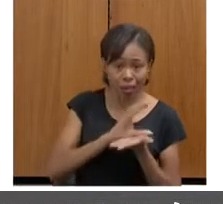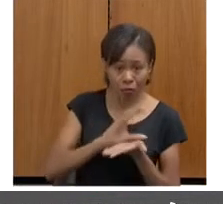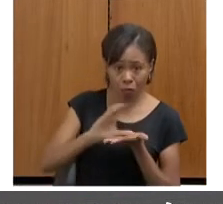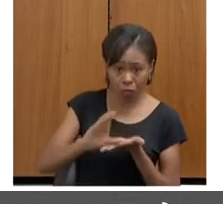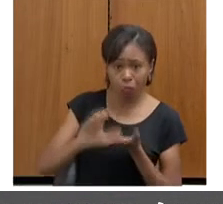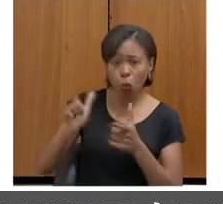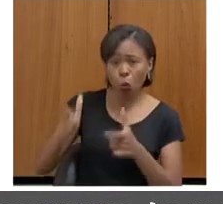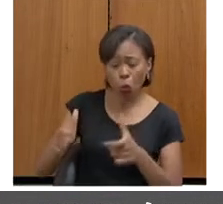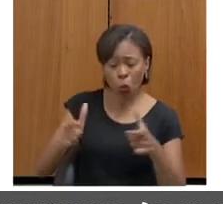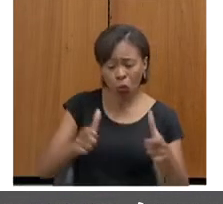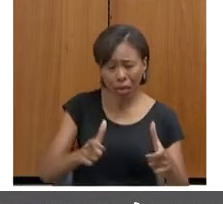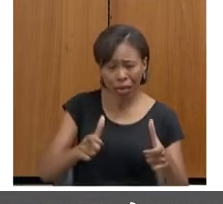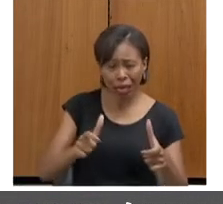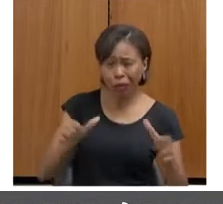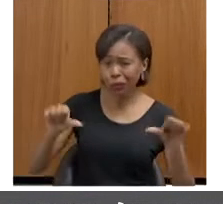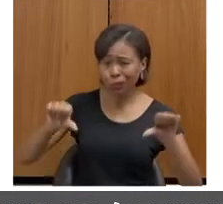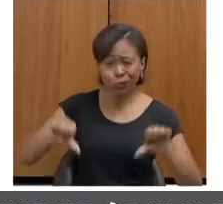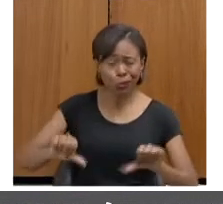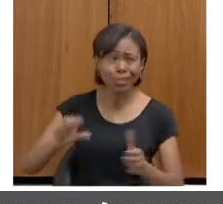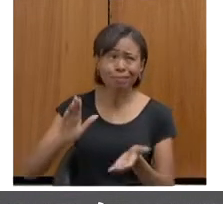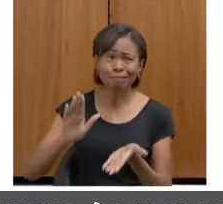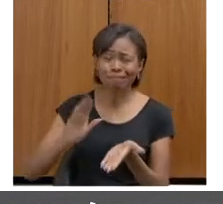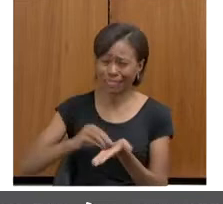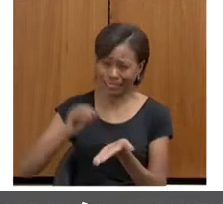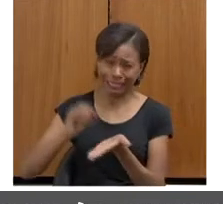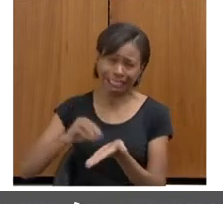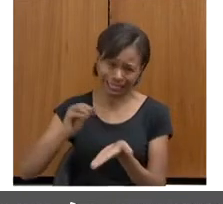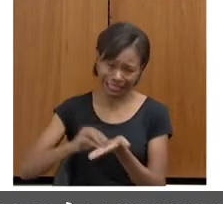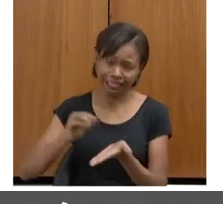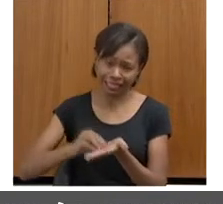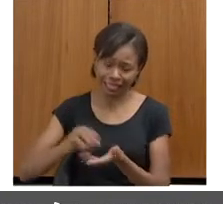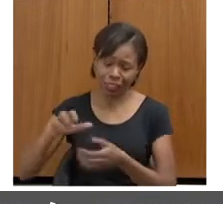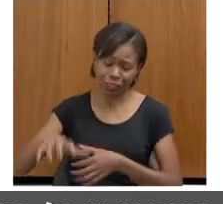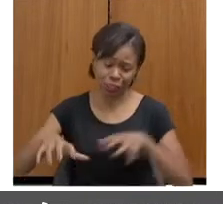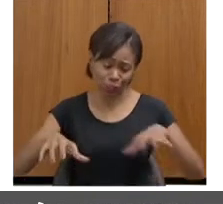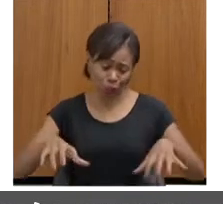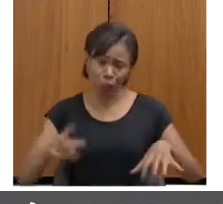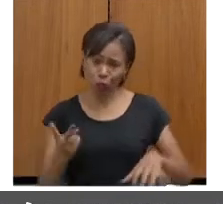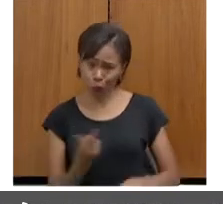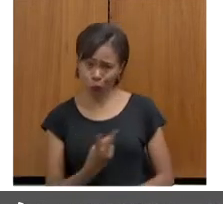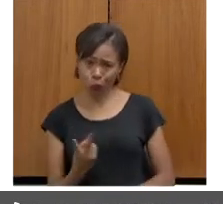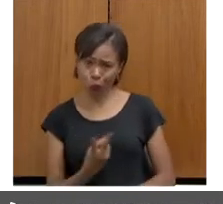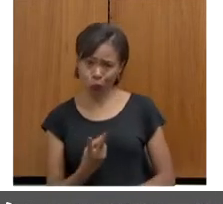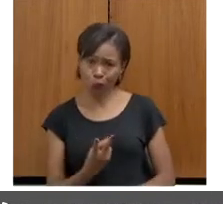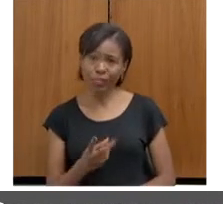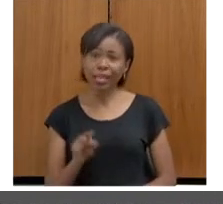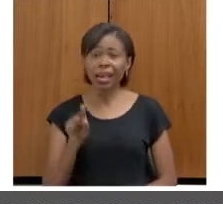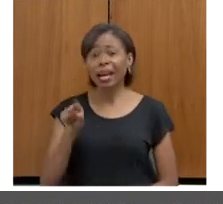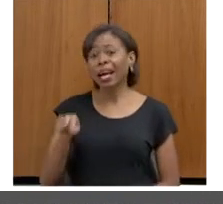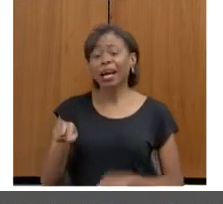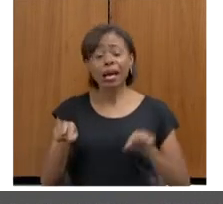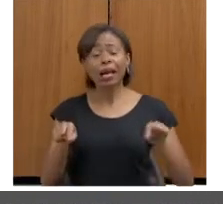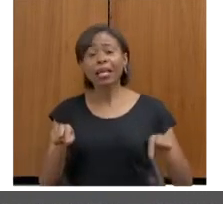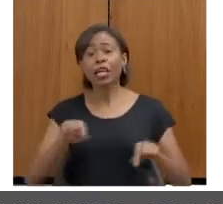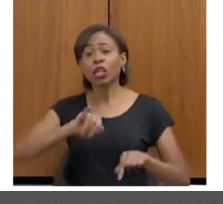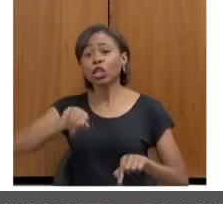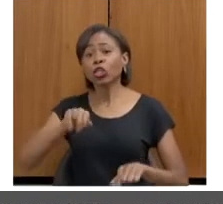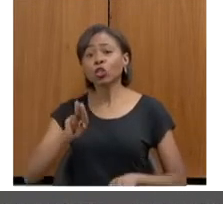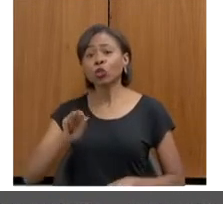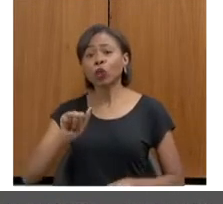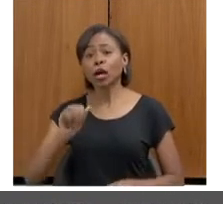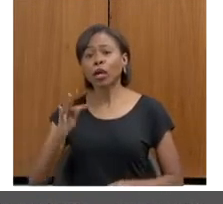unidades, as mais carentes, eu vou dizer, as nossas duas mais carentes hoje são as unidades de Joatuba e